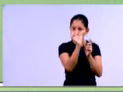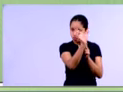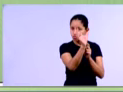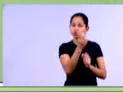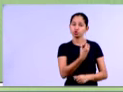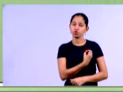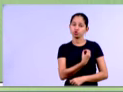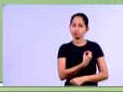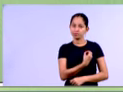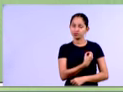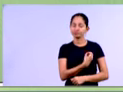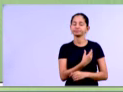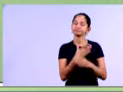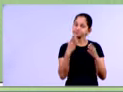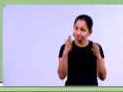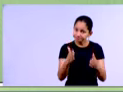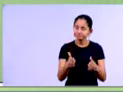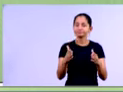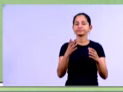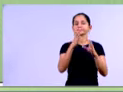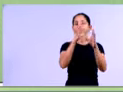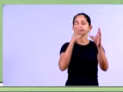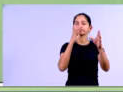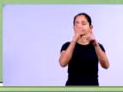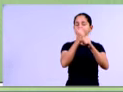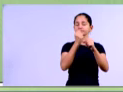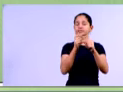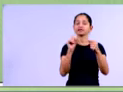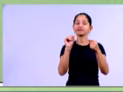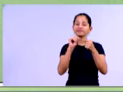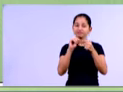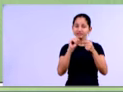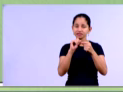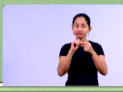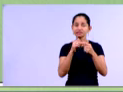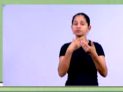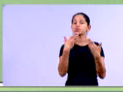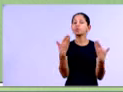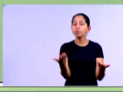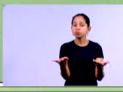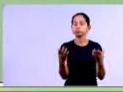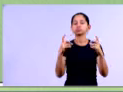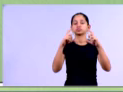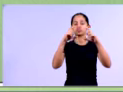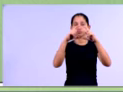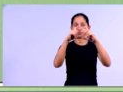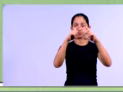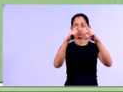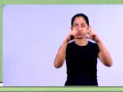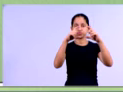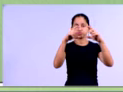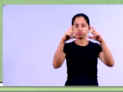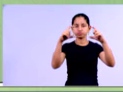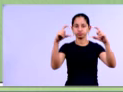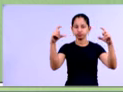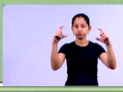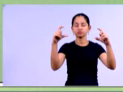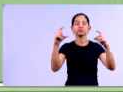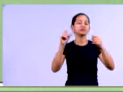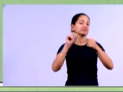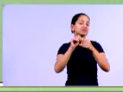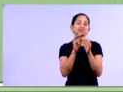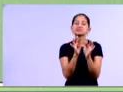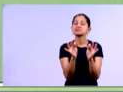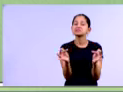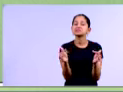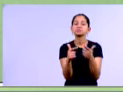.593 reais. Para calcularmos a análise vertical do lucro bruto, nós vamos dividir aqui o total do lucro bruto pela receita